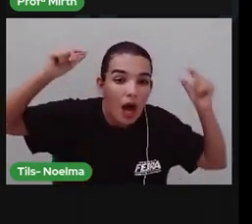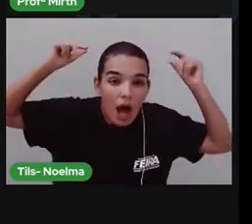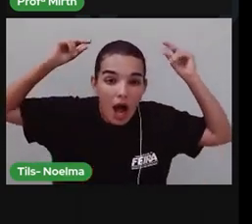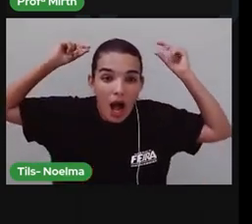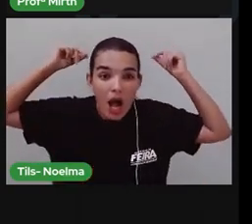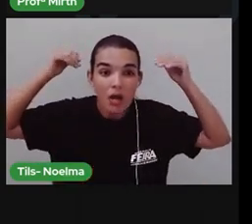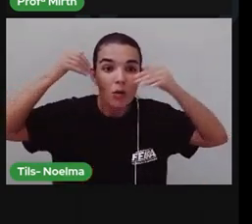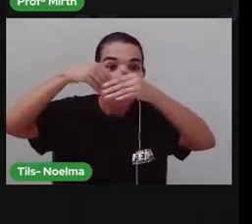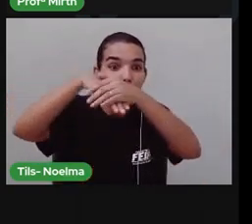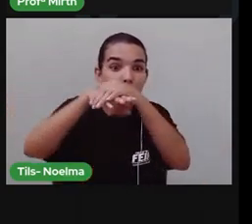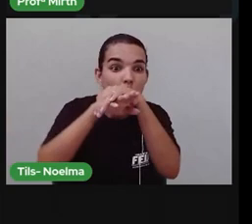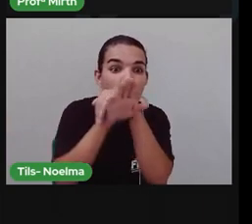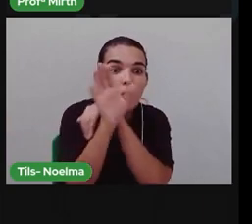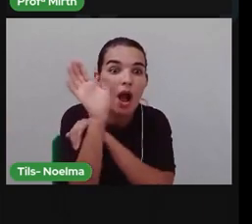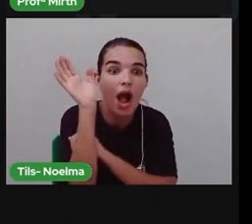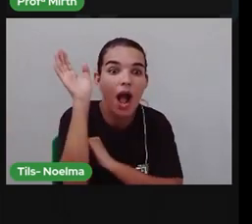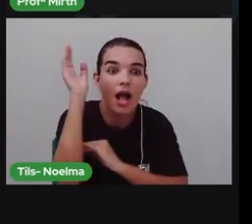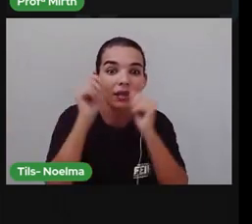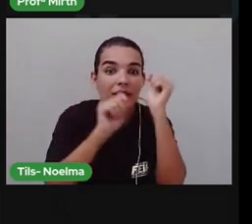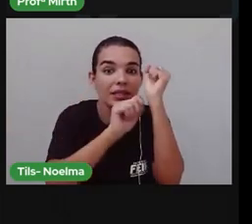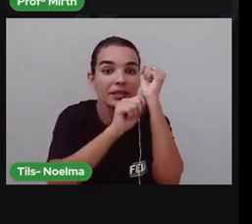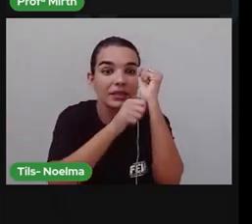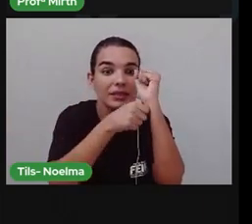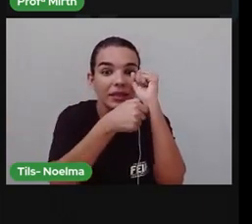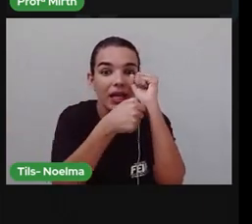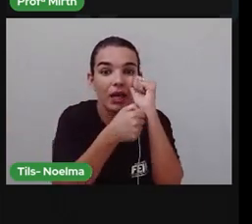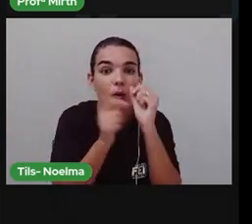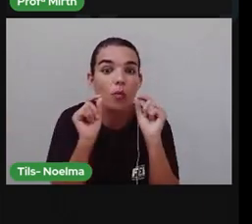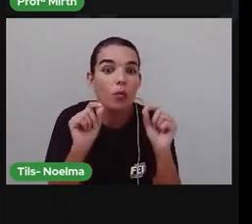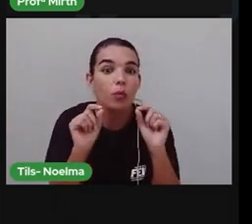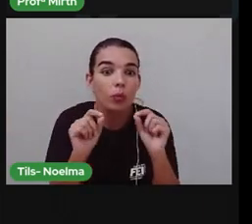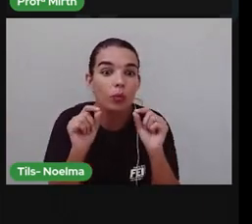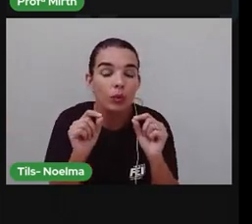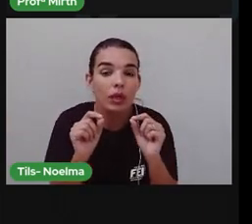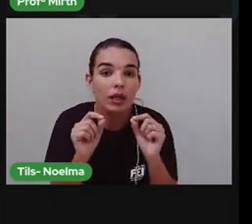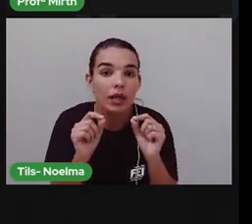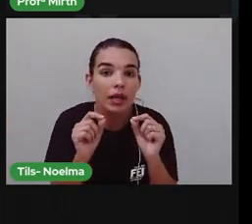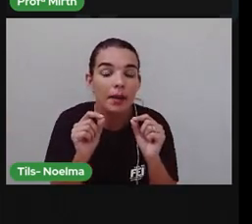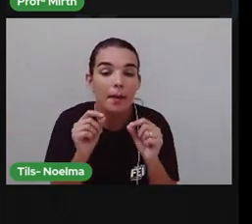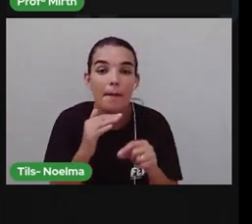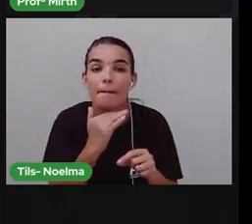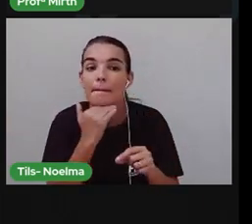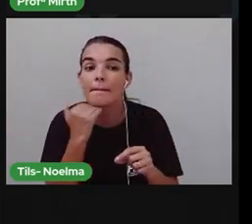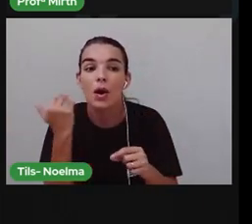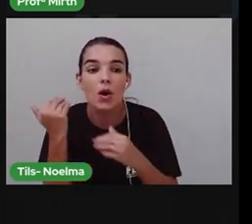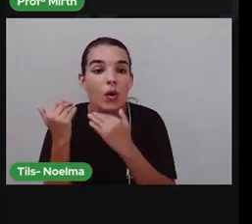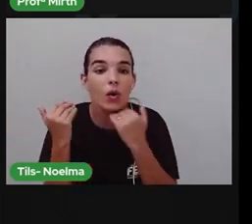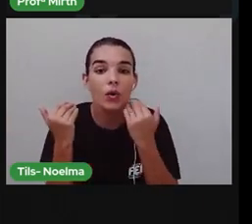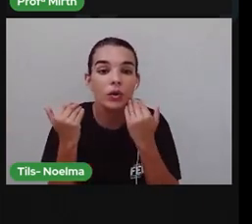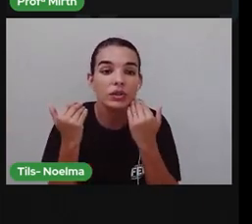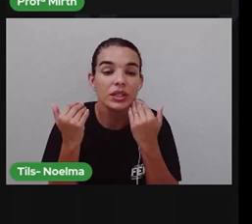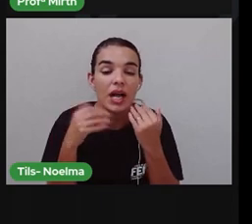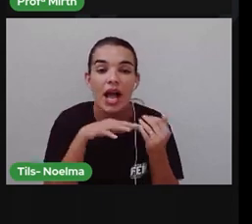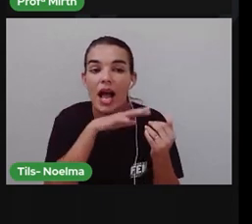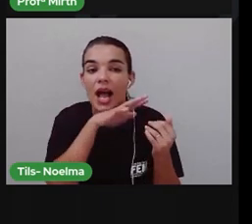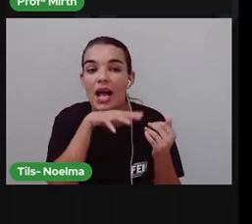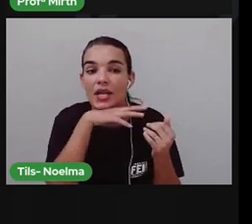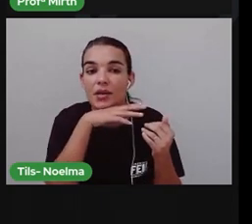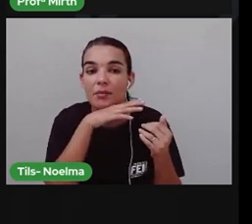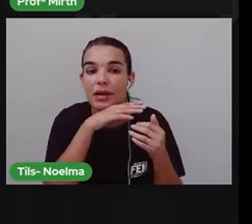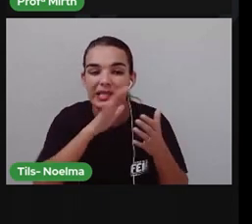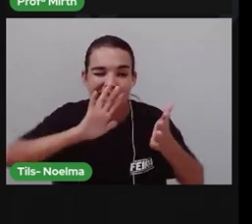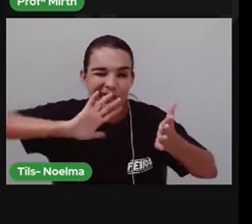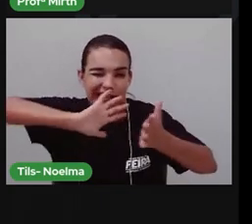Uma incomparável Quantidade de fósseis Que são restos De animais E vegetais Encrustrados Nas rochas